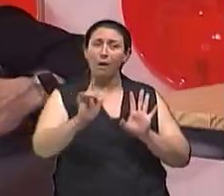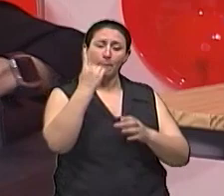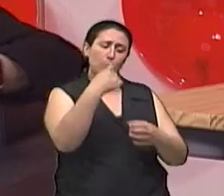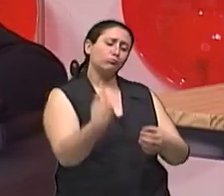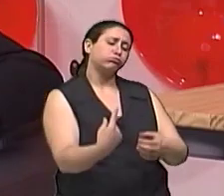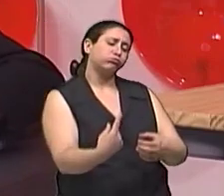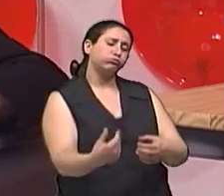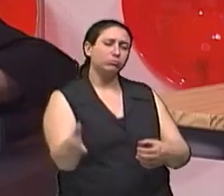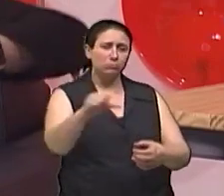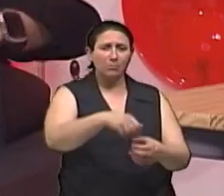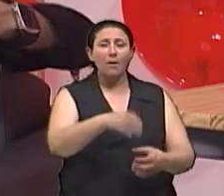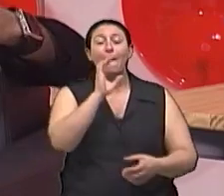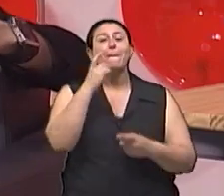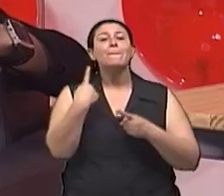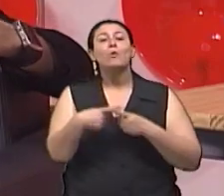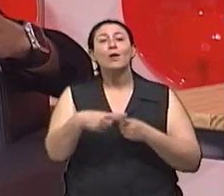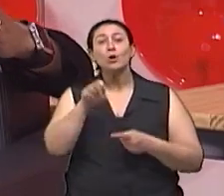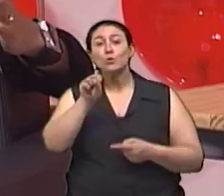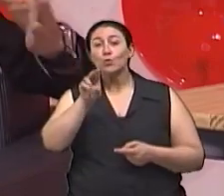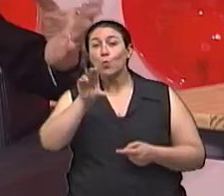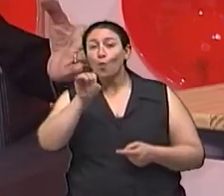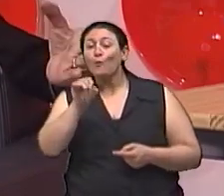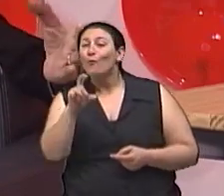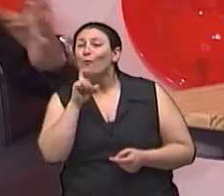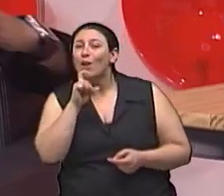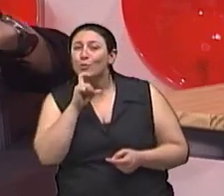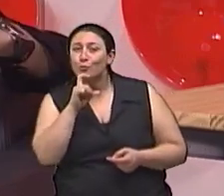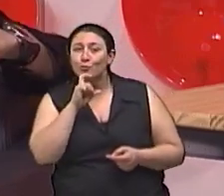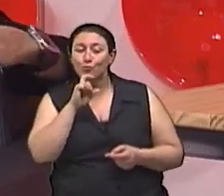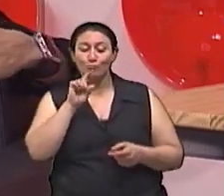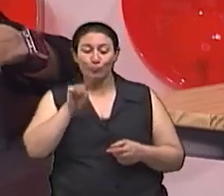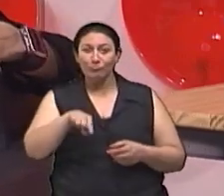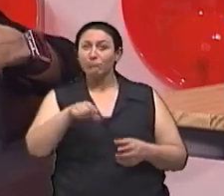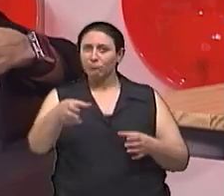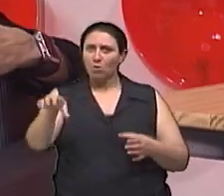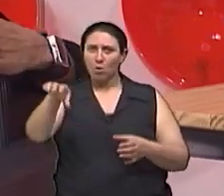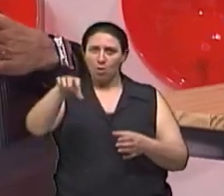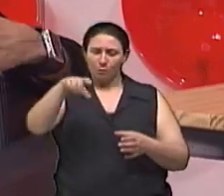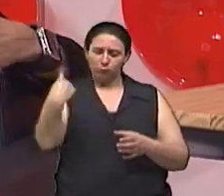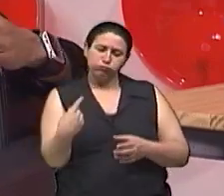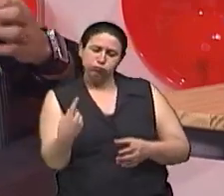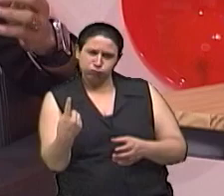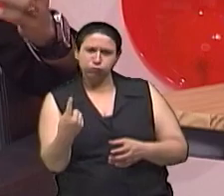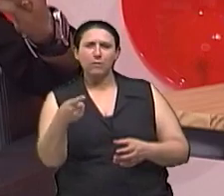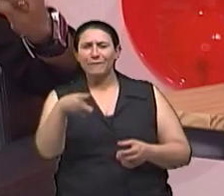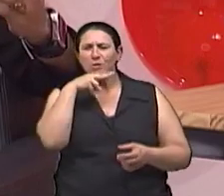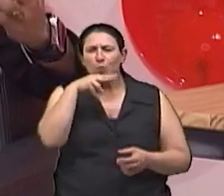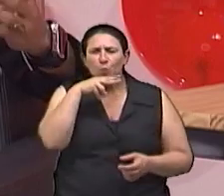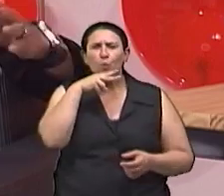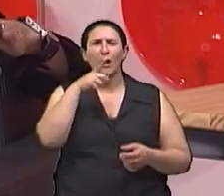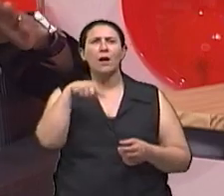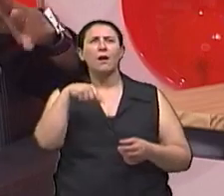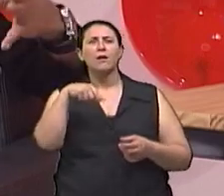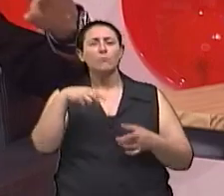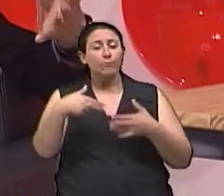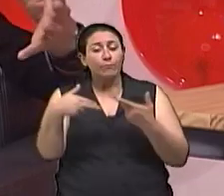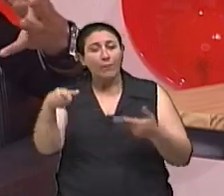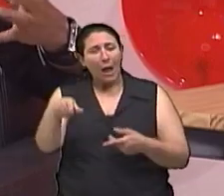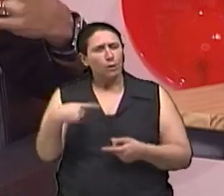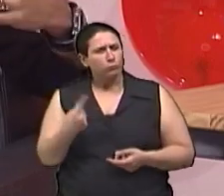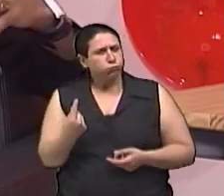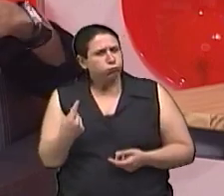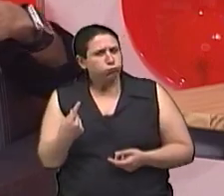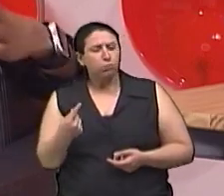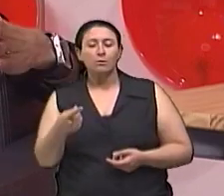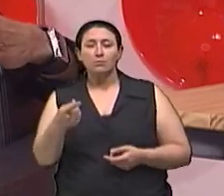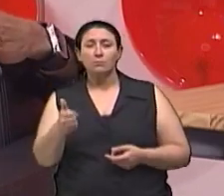esses sucos verdes A base de frutas E de legumes Verduras Eles só trazem Além